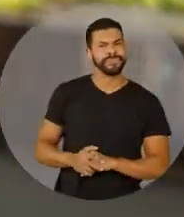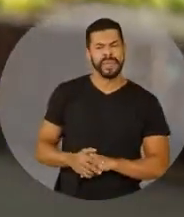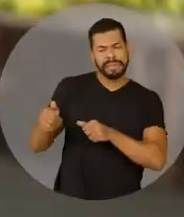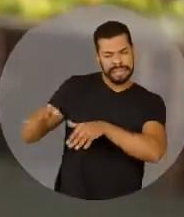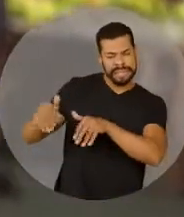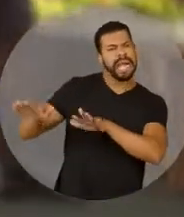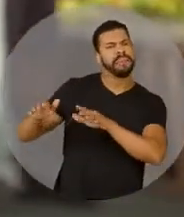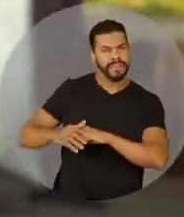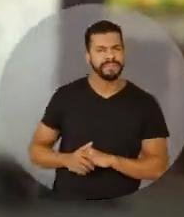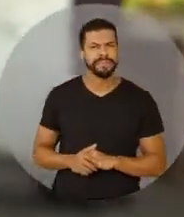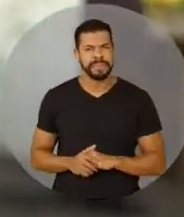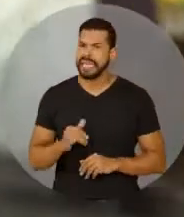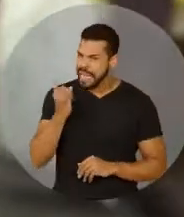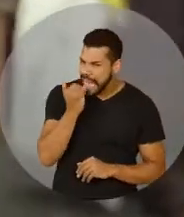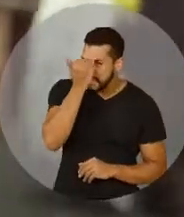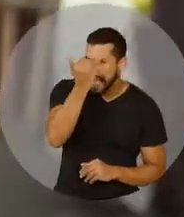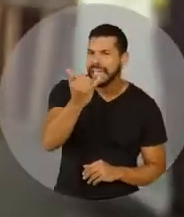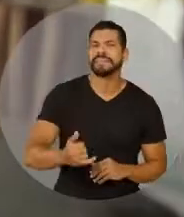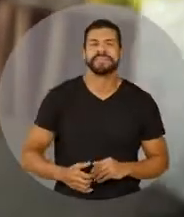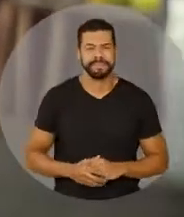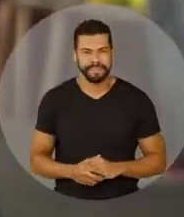não. Fala, deixa o senhor me falar. Ele dá até azar.